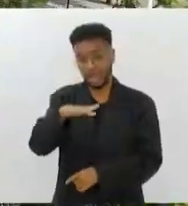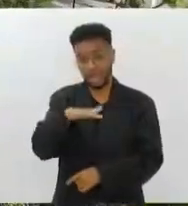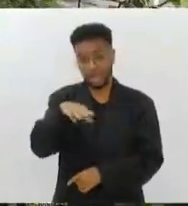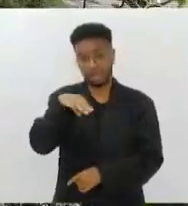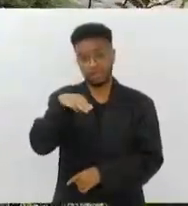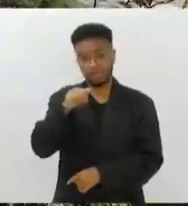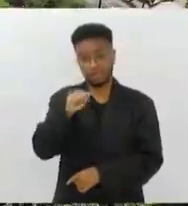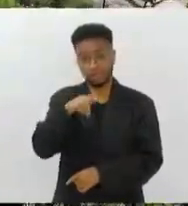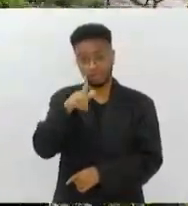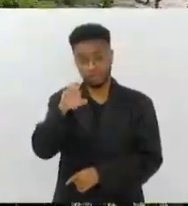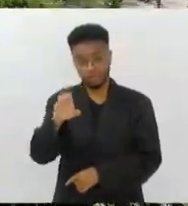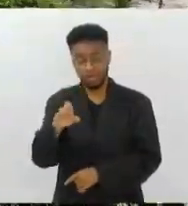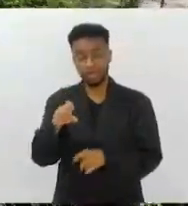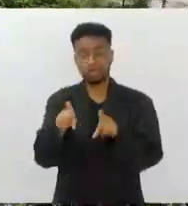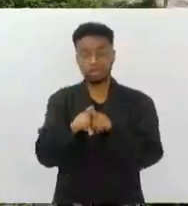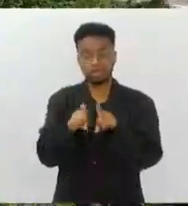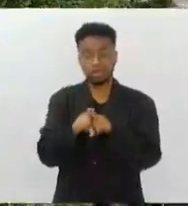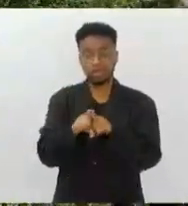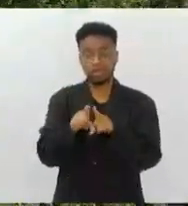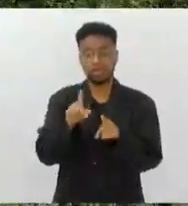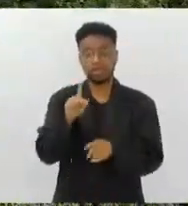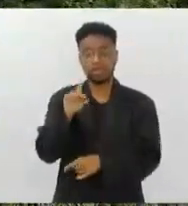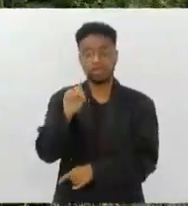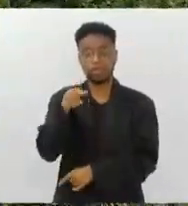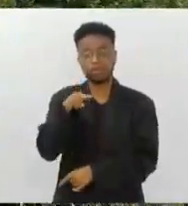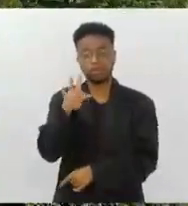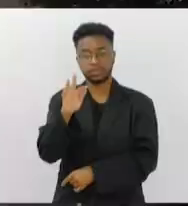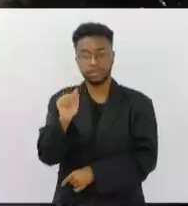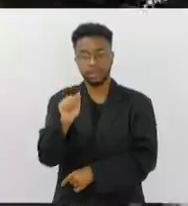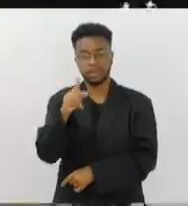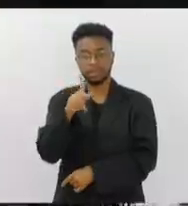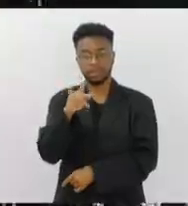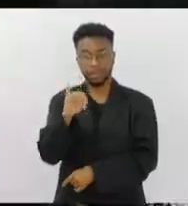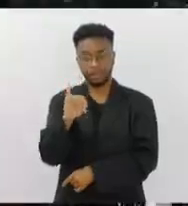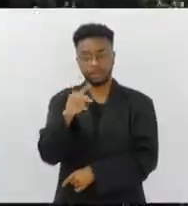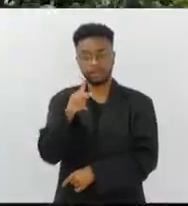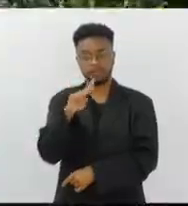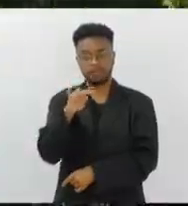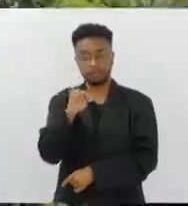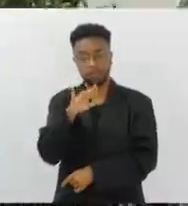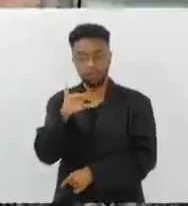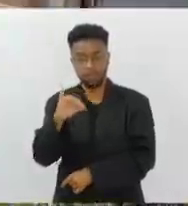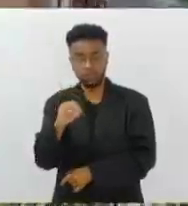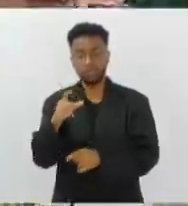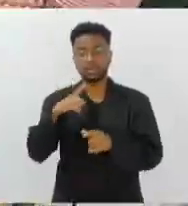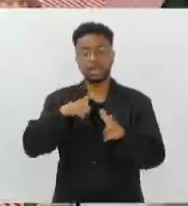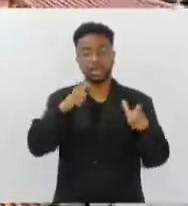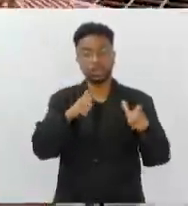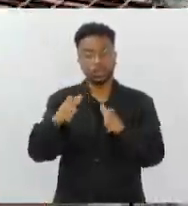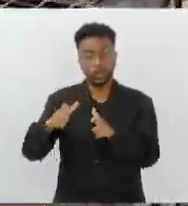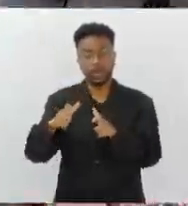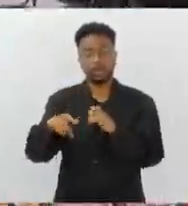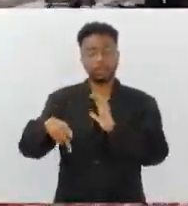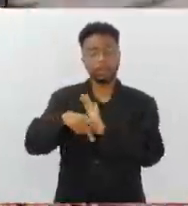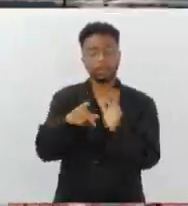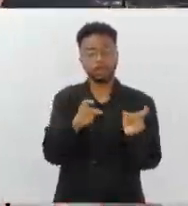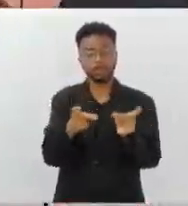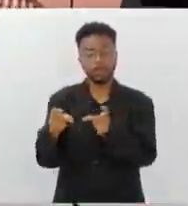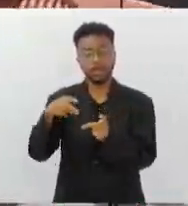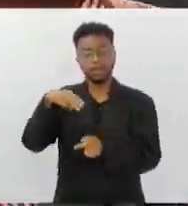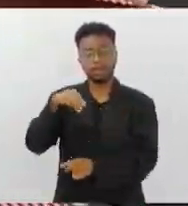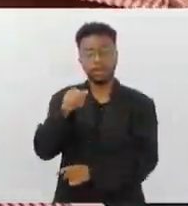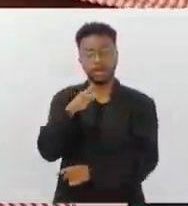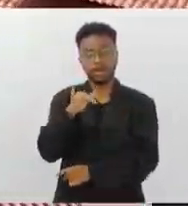Mangue de Pedra e a Ponta do Pai Vitório. O mercado abriga espaços para marisqueiras, peixarias e